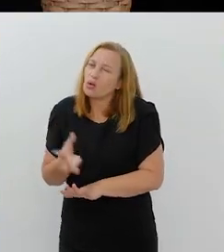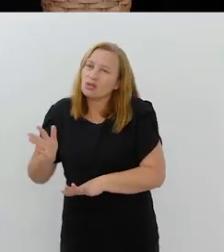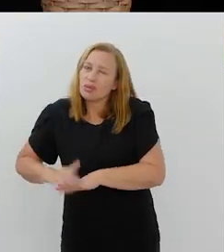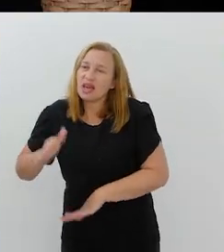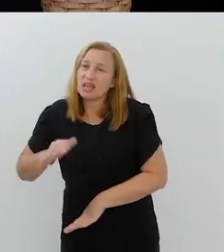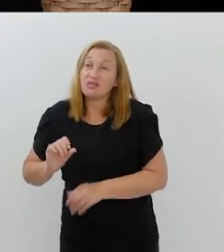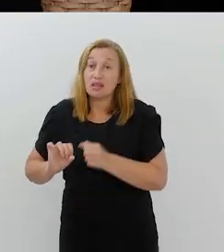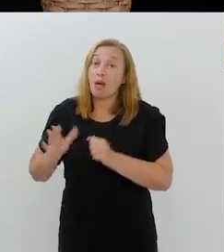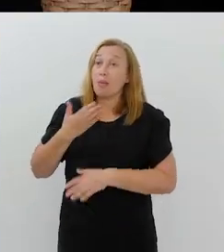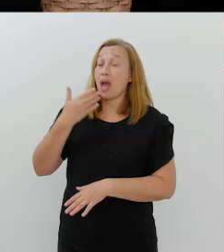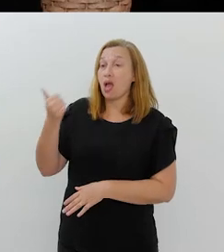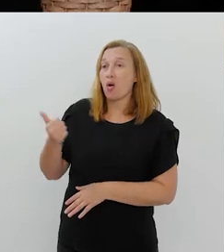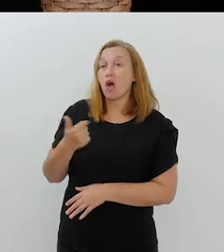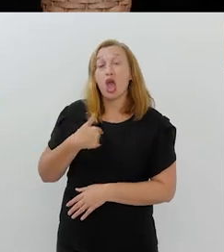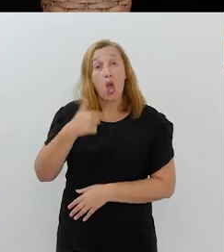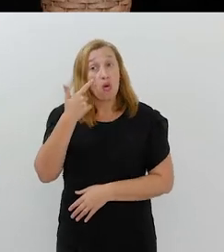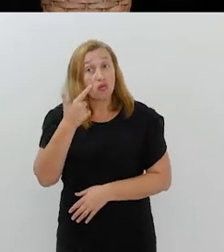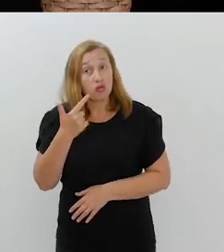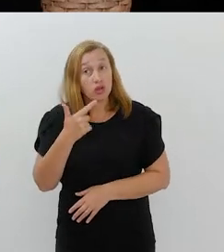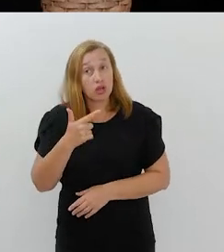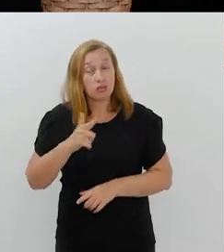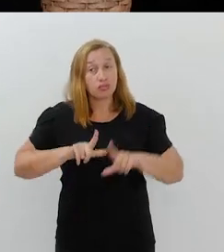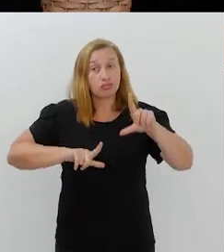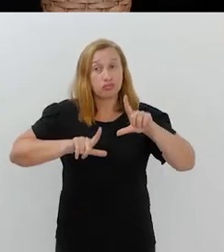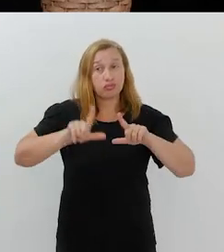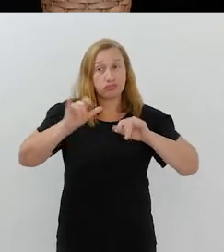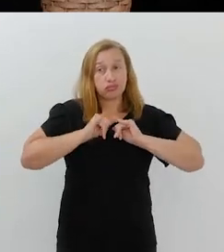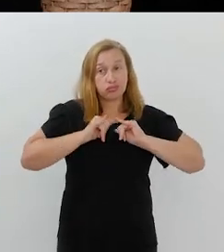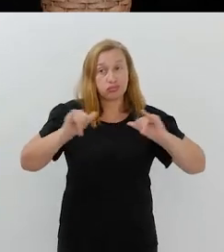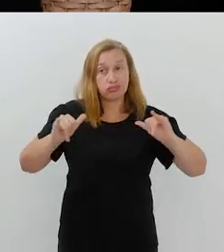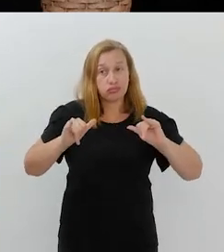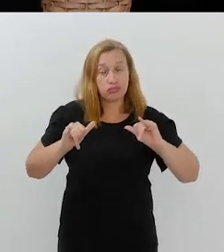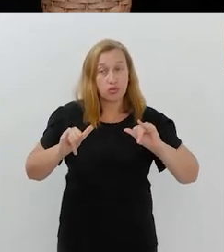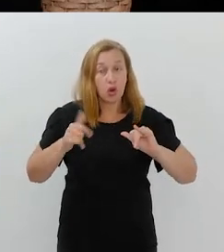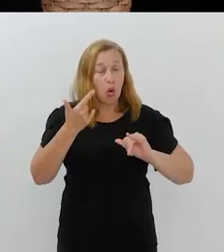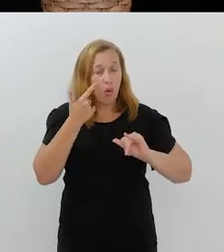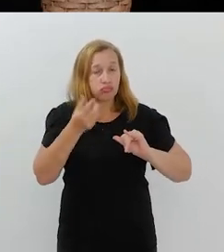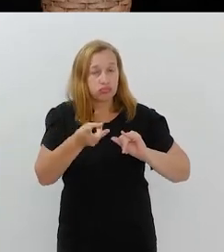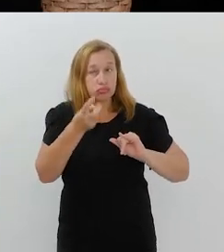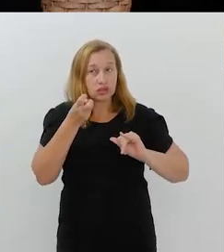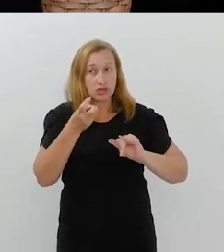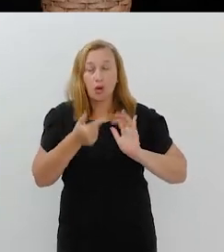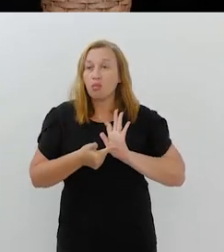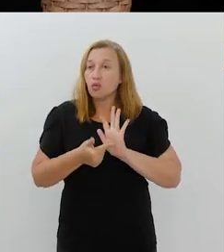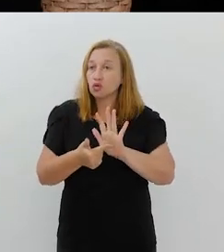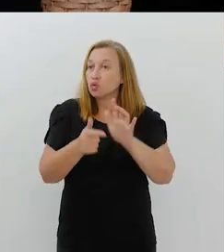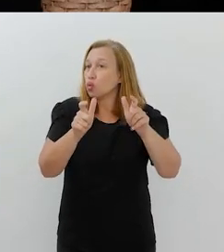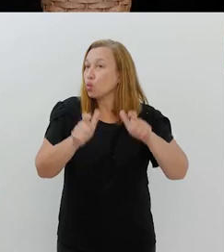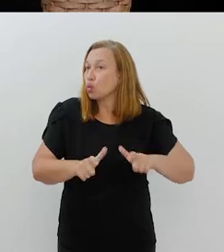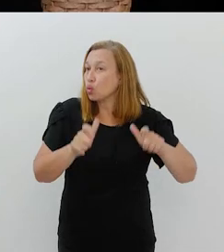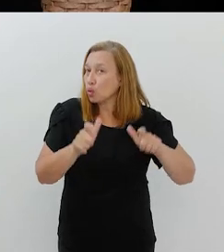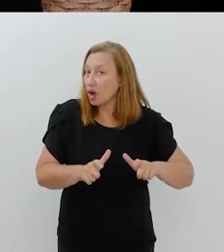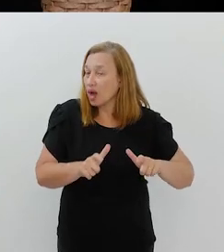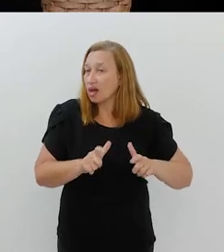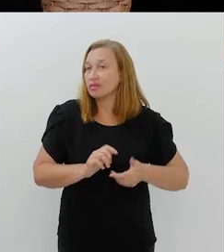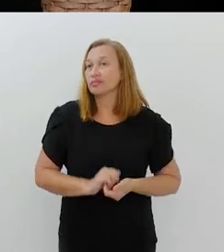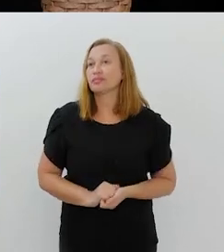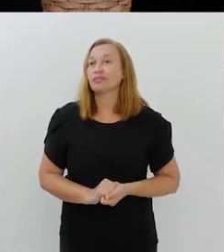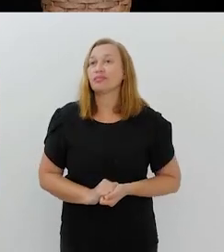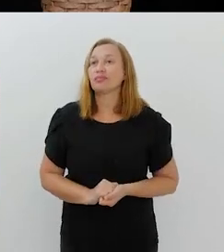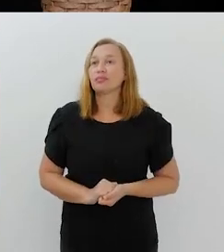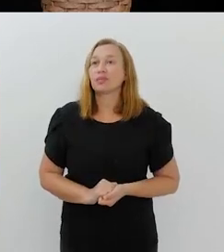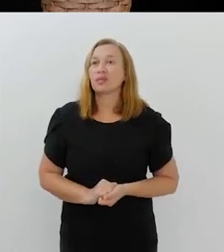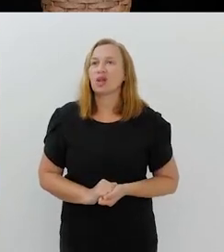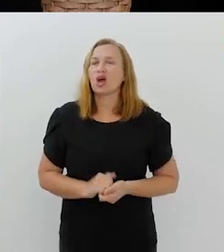fazer, quanto mais fizer, é melhor. E eu vi uma matéria que eles fizeram há pouco tempo, e aí